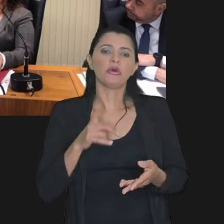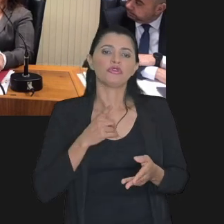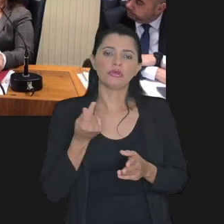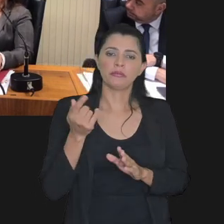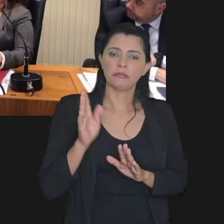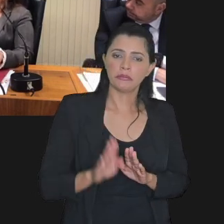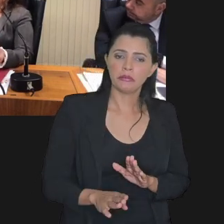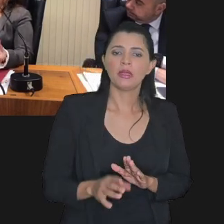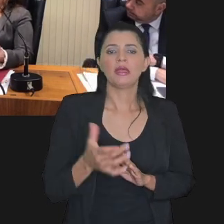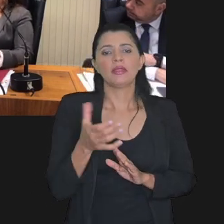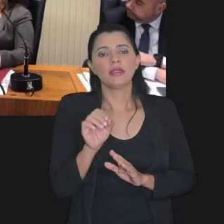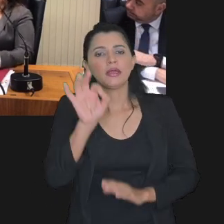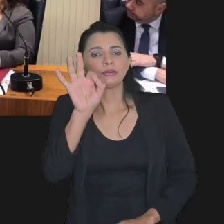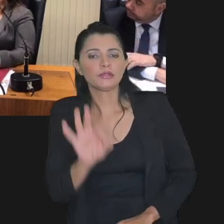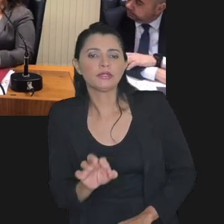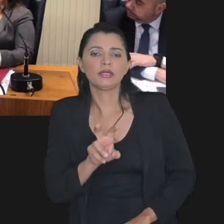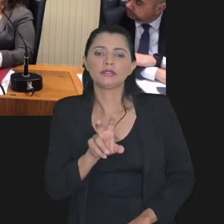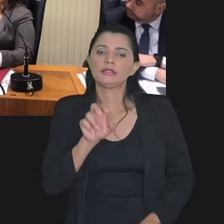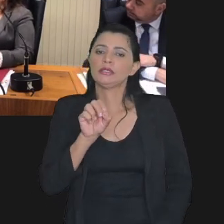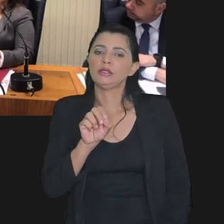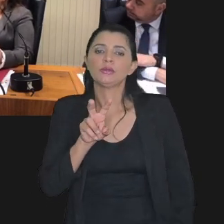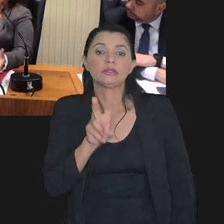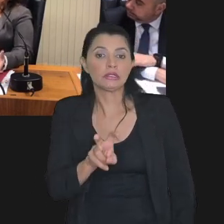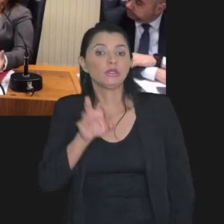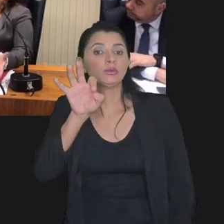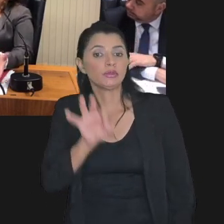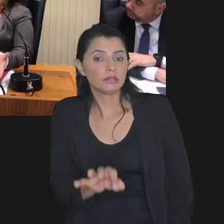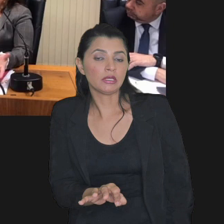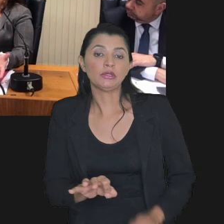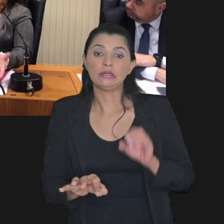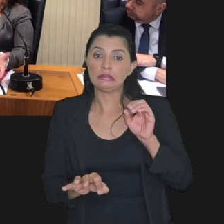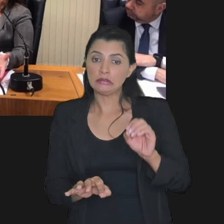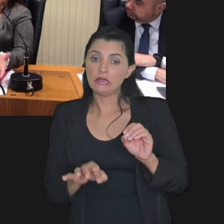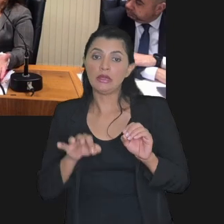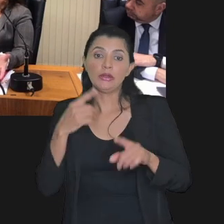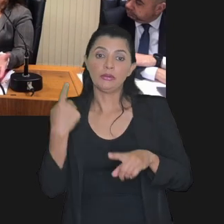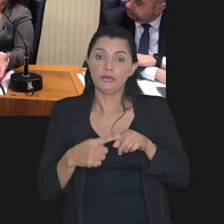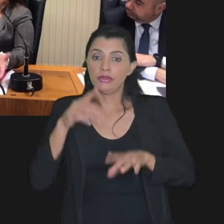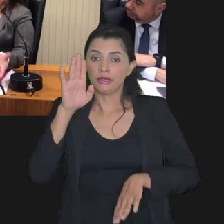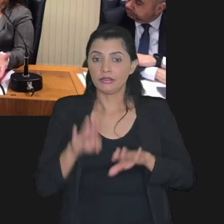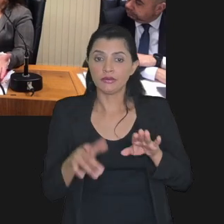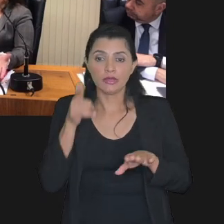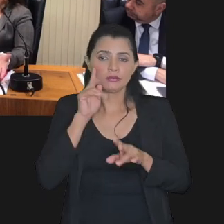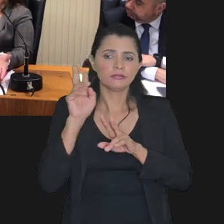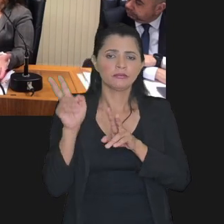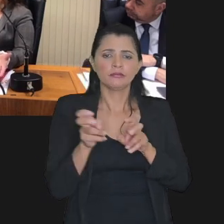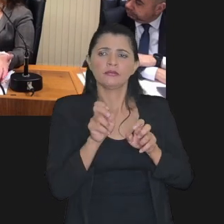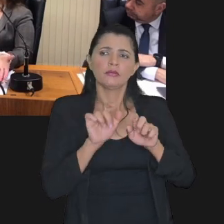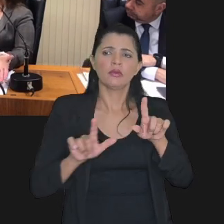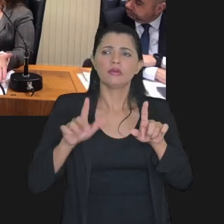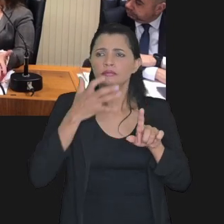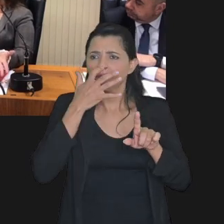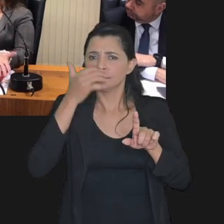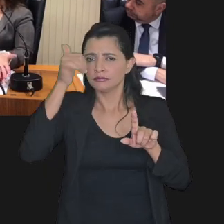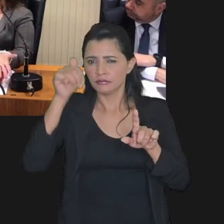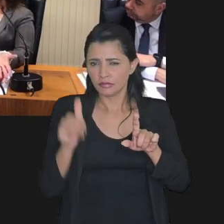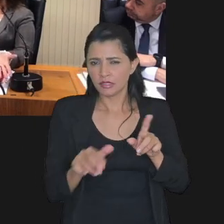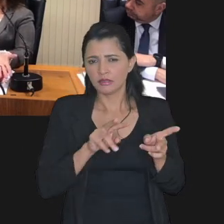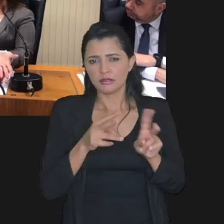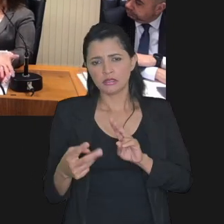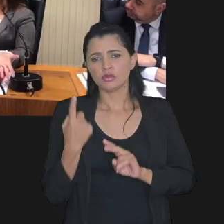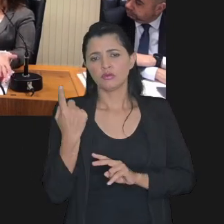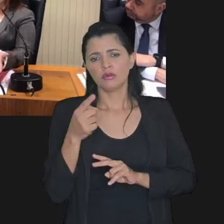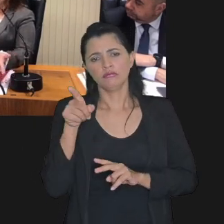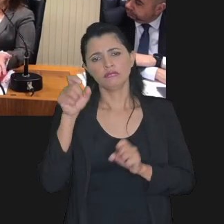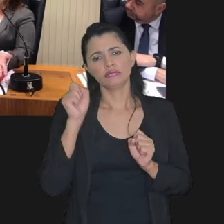menos 10% 5% 20% e zero porque às vezes a gente consegue visualizar ali na transação